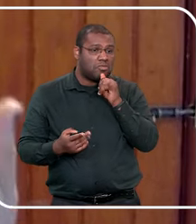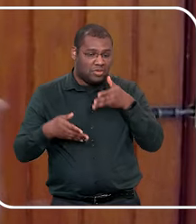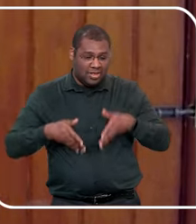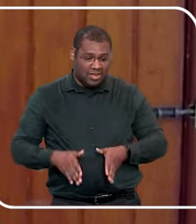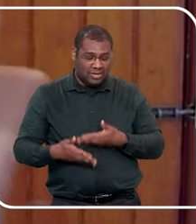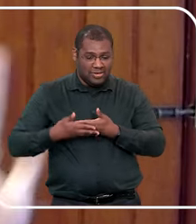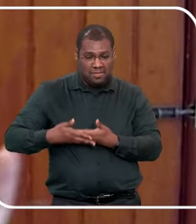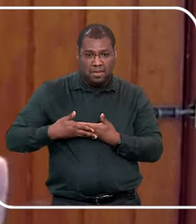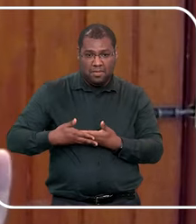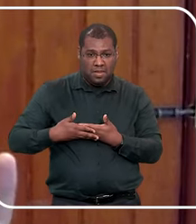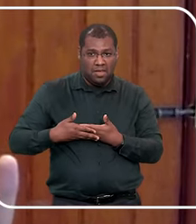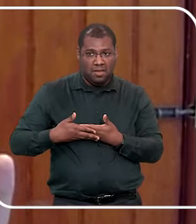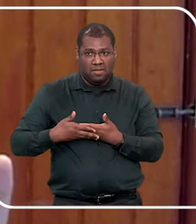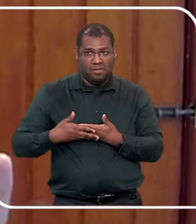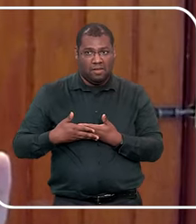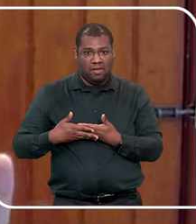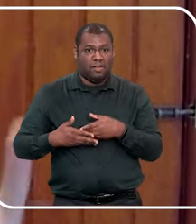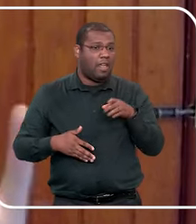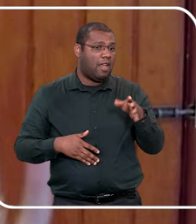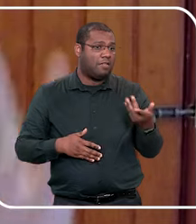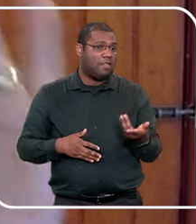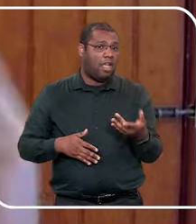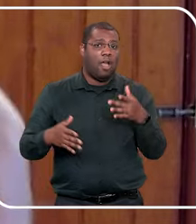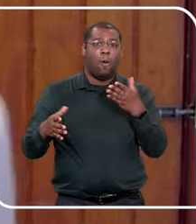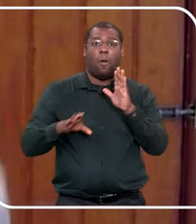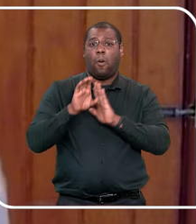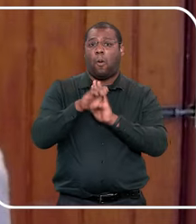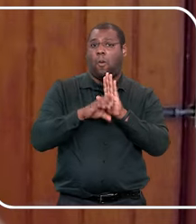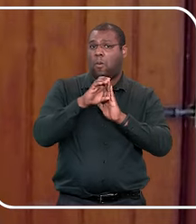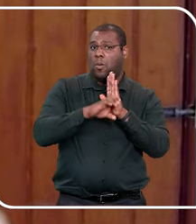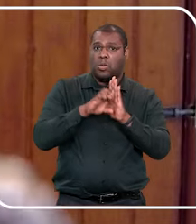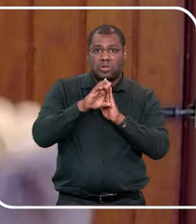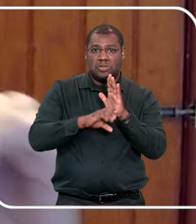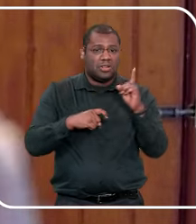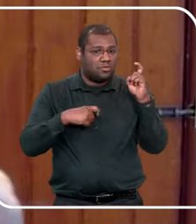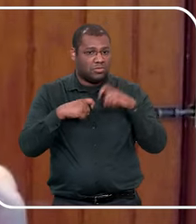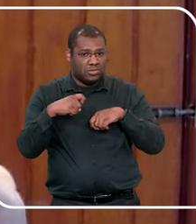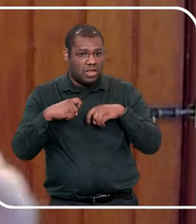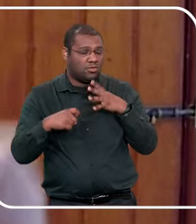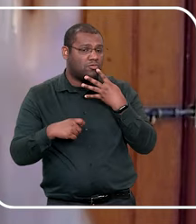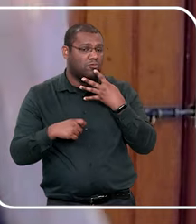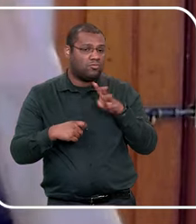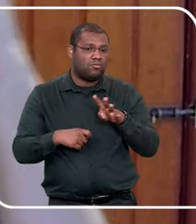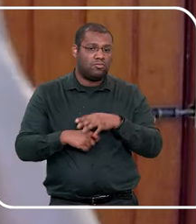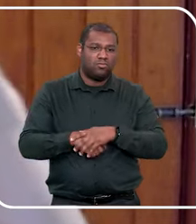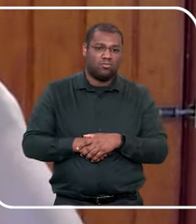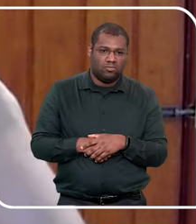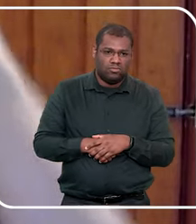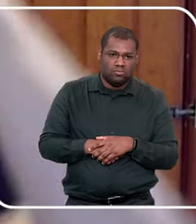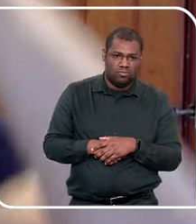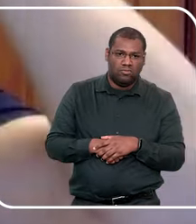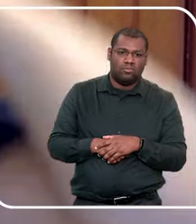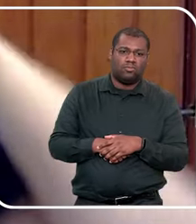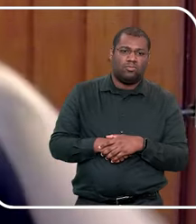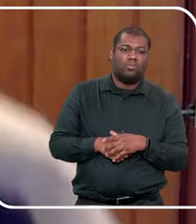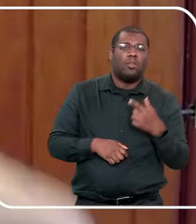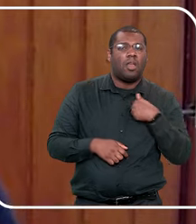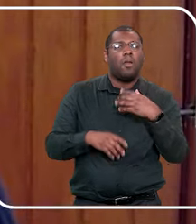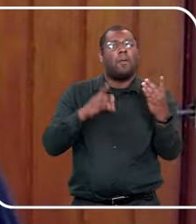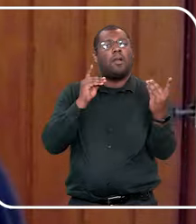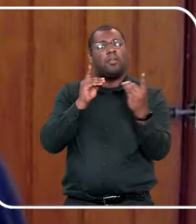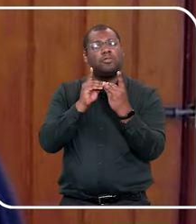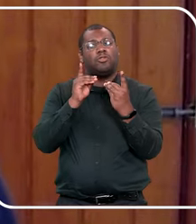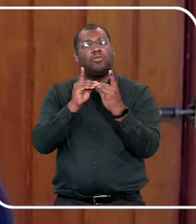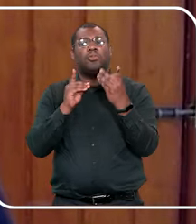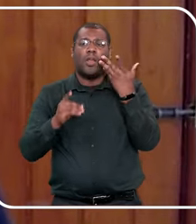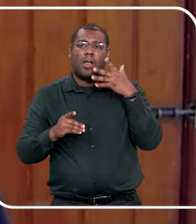nasce, ela nunca viu um ato sexual, aí eu chamo muita atenção, que eu falei da cama compartilhada agora, eu sou a favor,